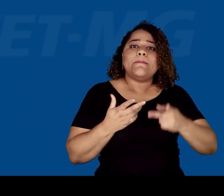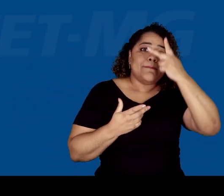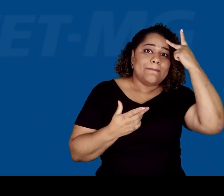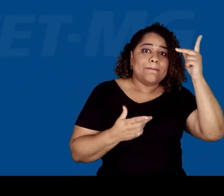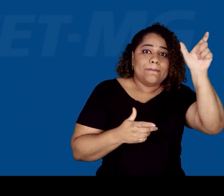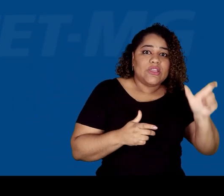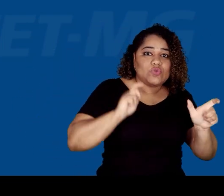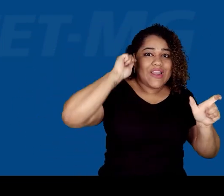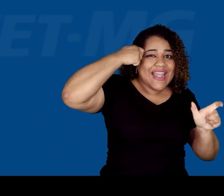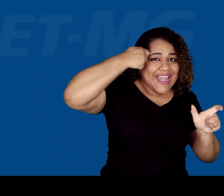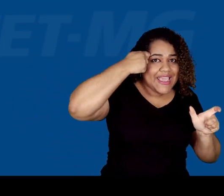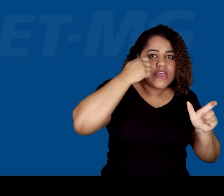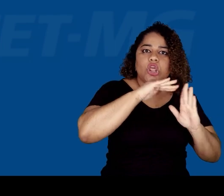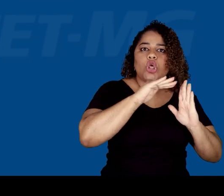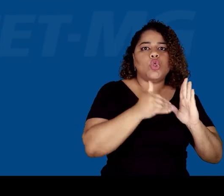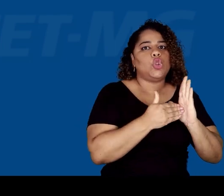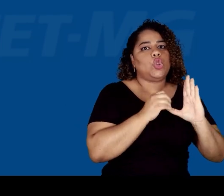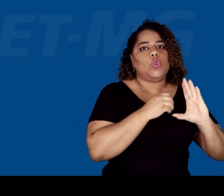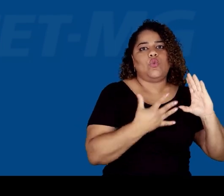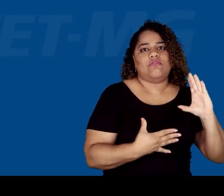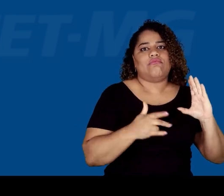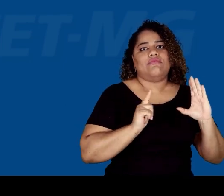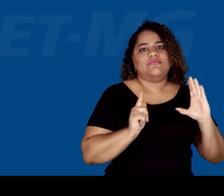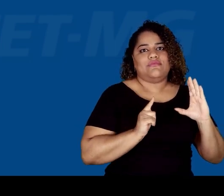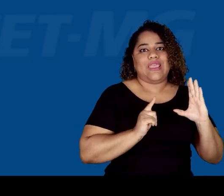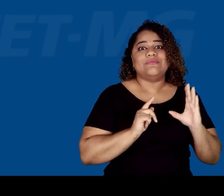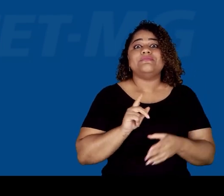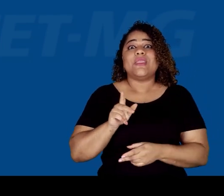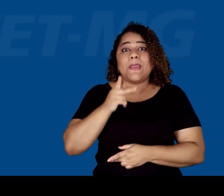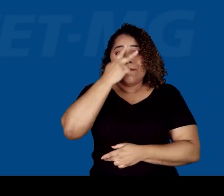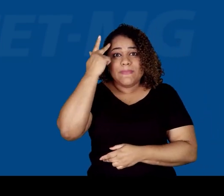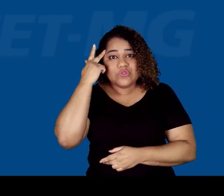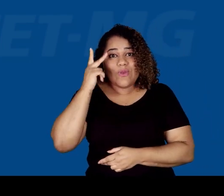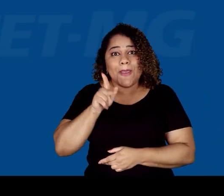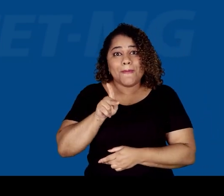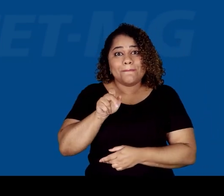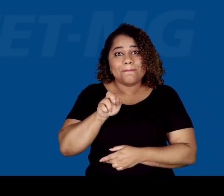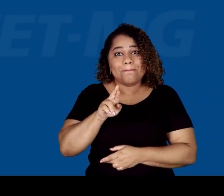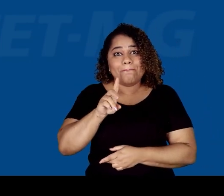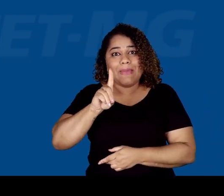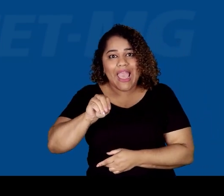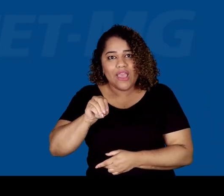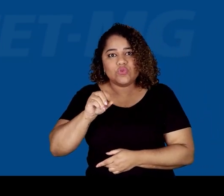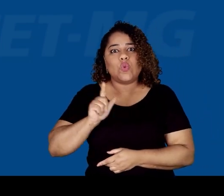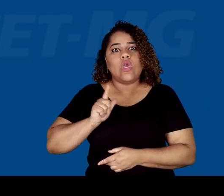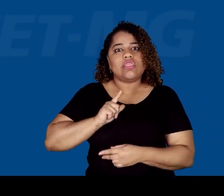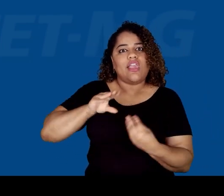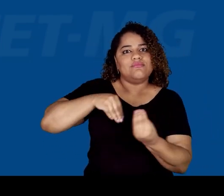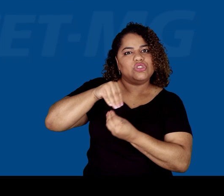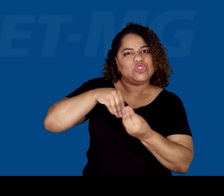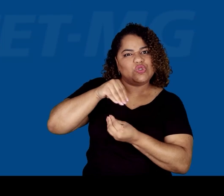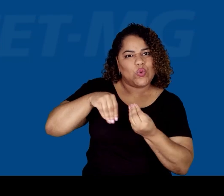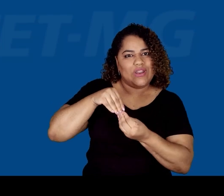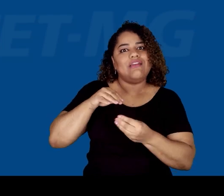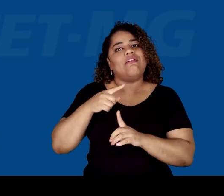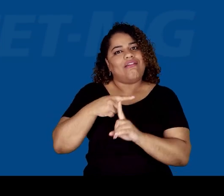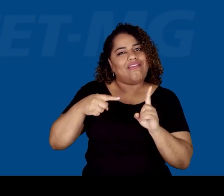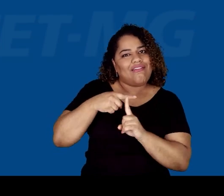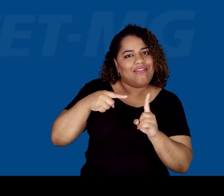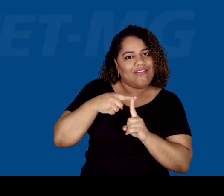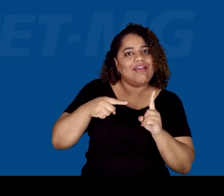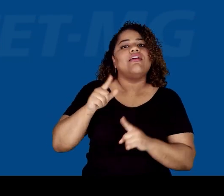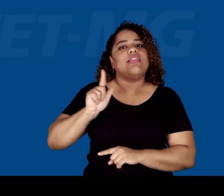presentes, enquanto nos pardos, observamos uma mistura racial. Mas, mesmo assim, há evidências dos traços